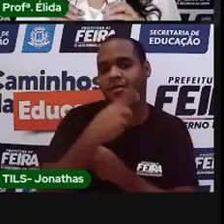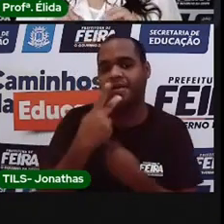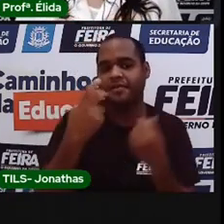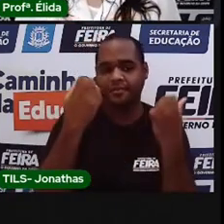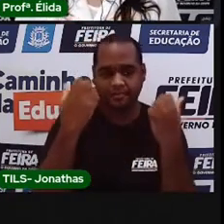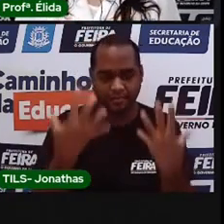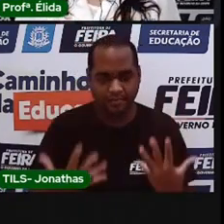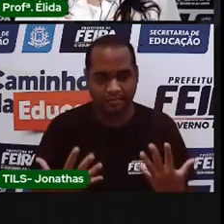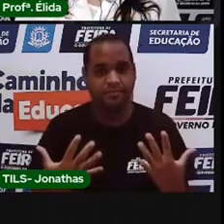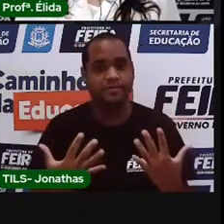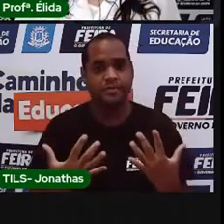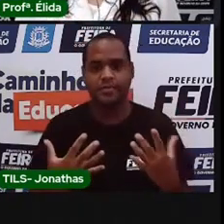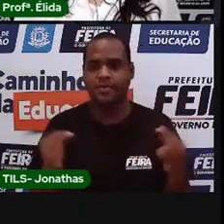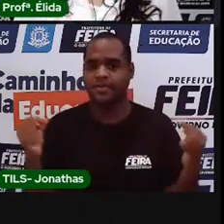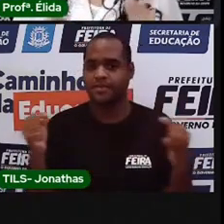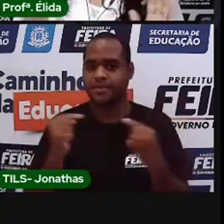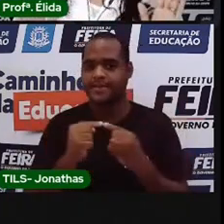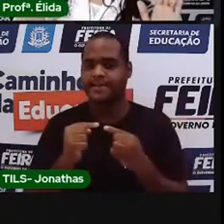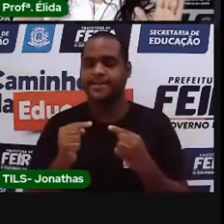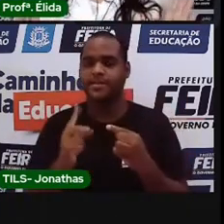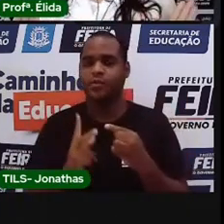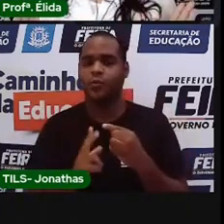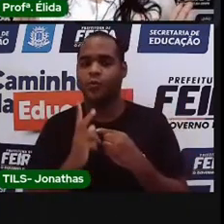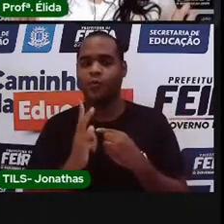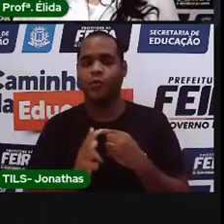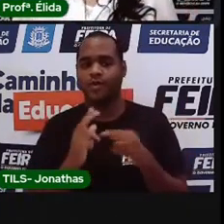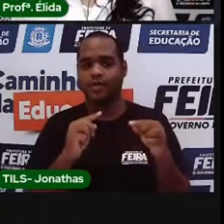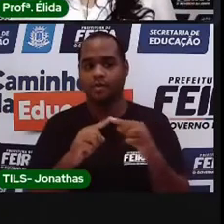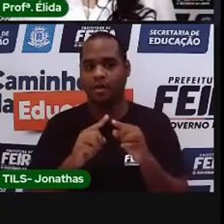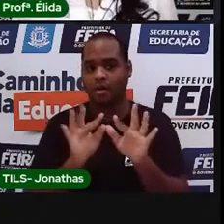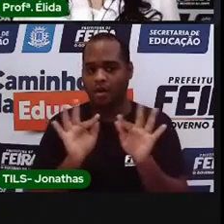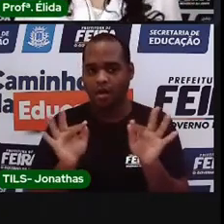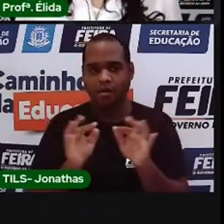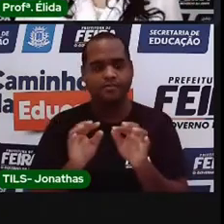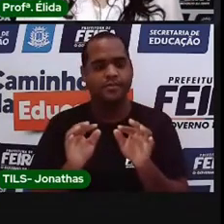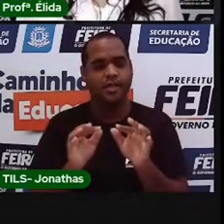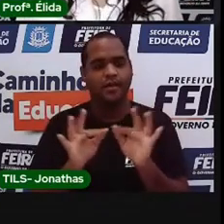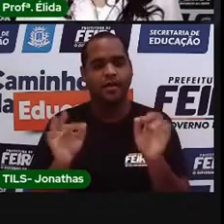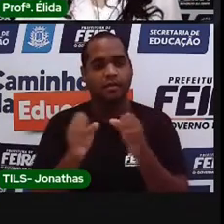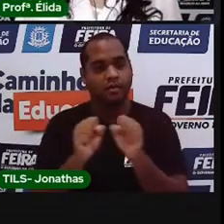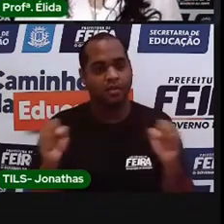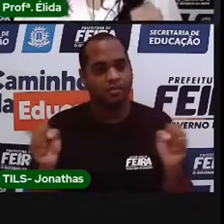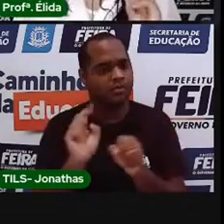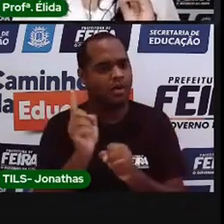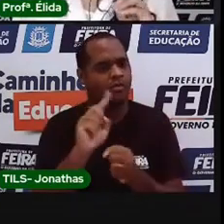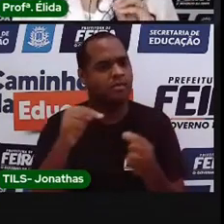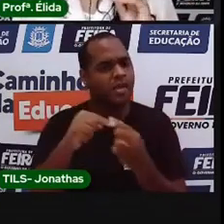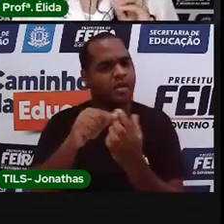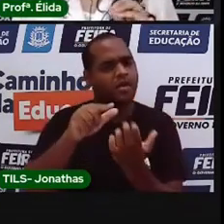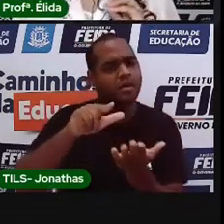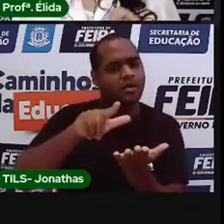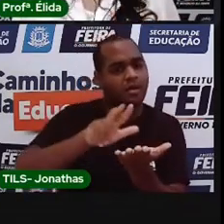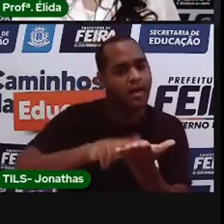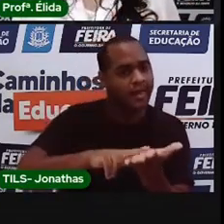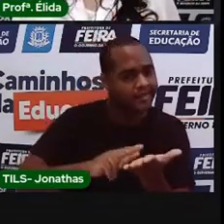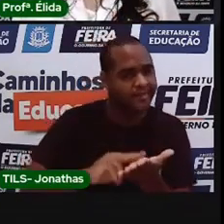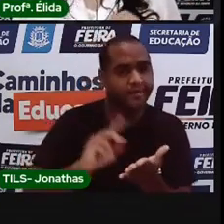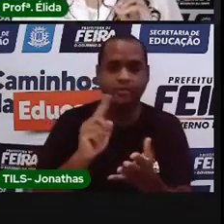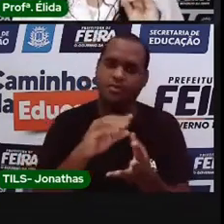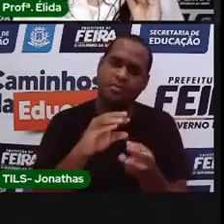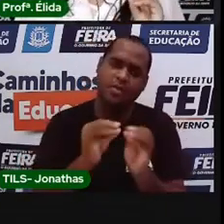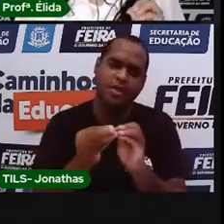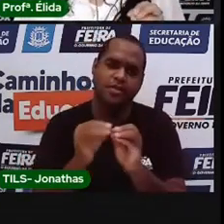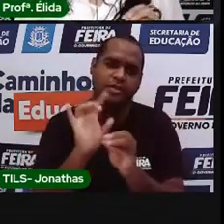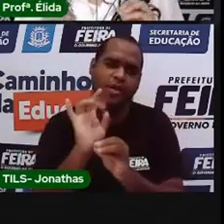em um texto curto. Não pode ser grande, porque não é uma carta. É um bilhete.